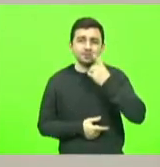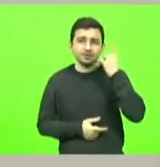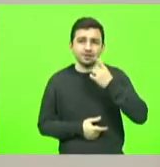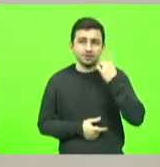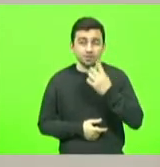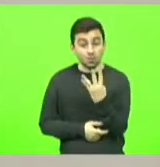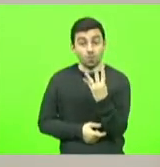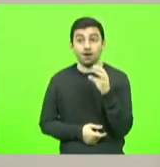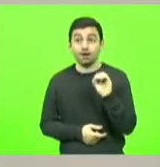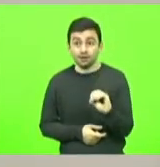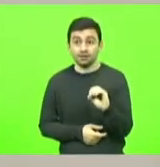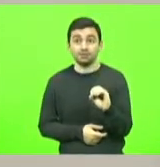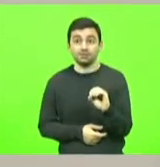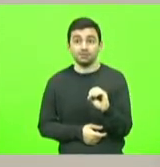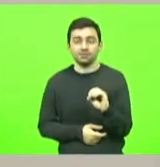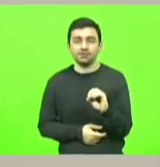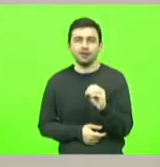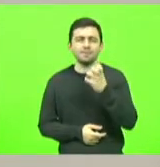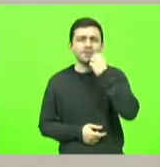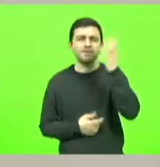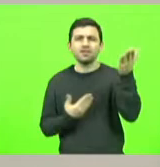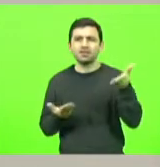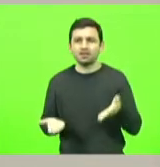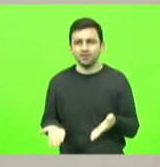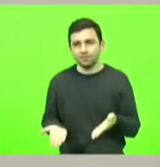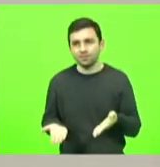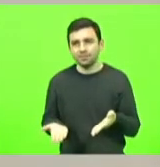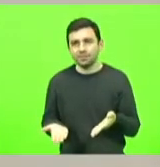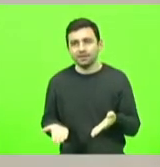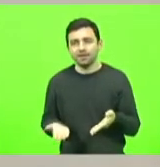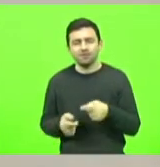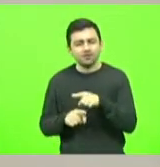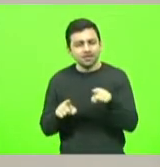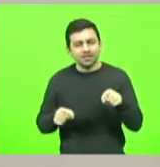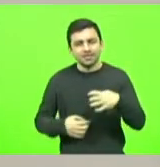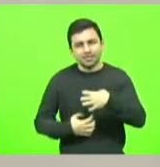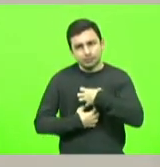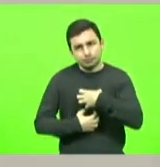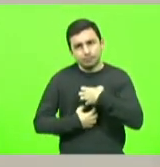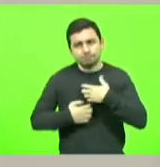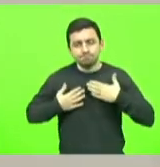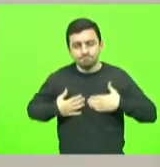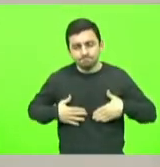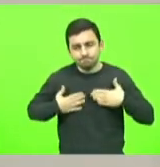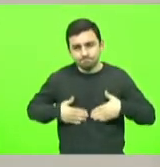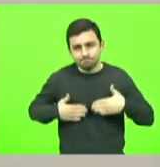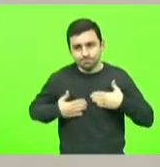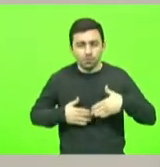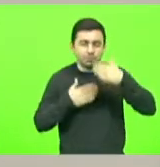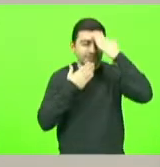40 parlamentares. Então, sejam bem-vindos, sintam-se à vontade aqui nessa casa. Muito obrigado.